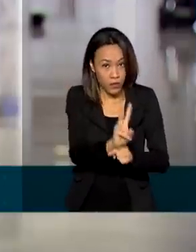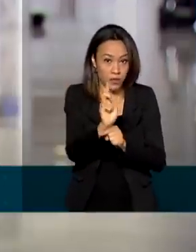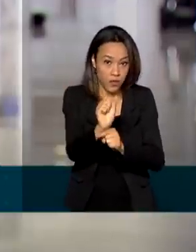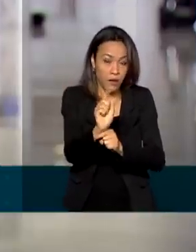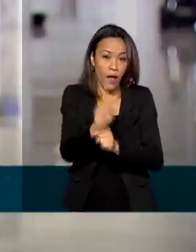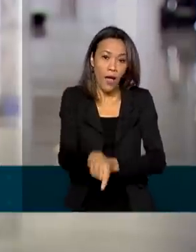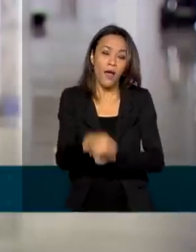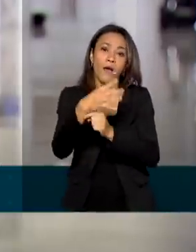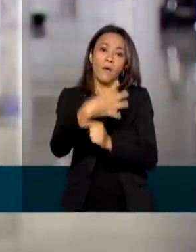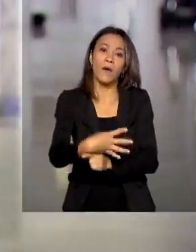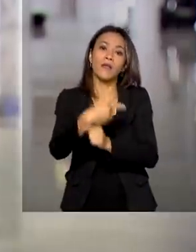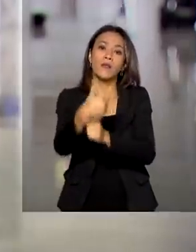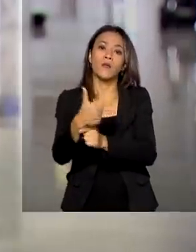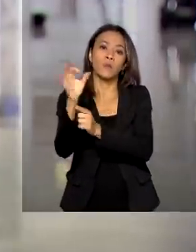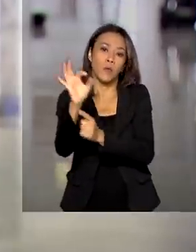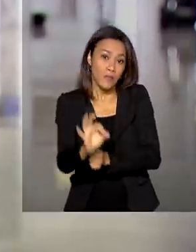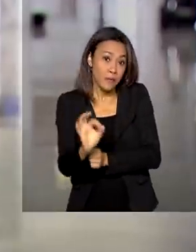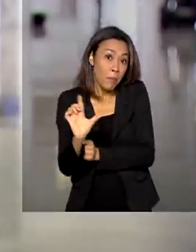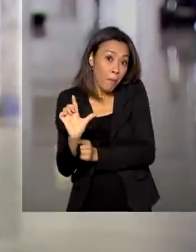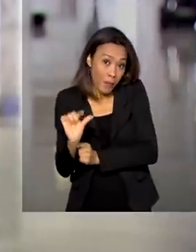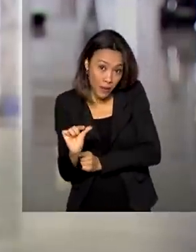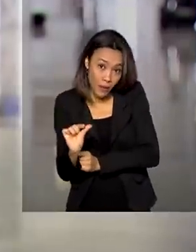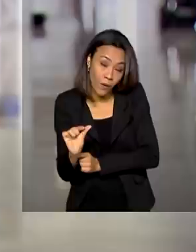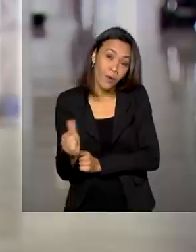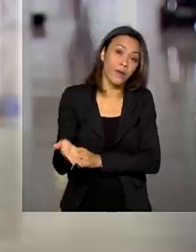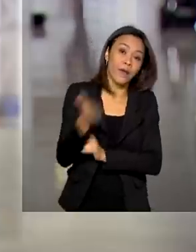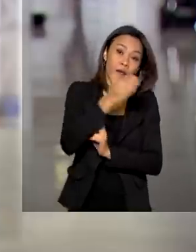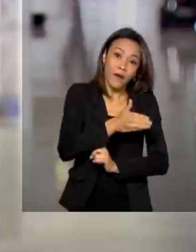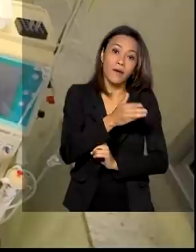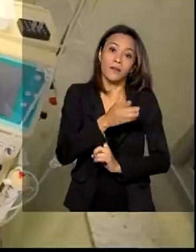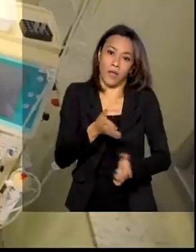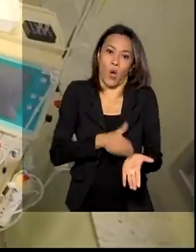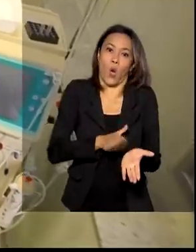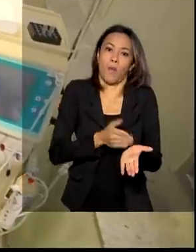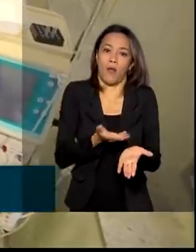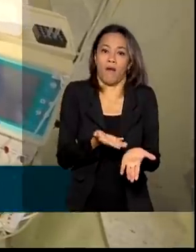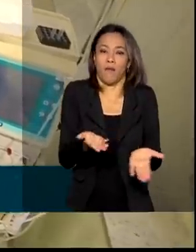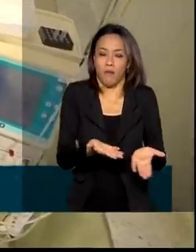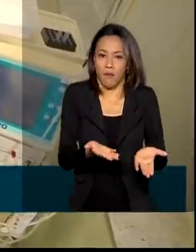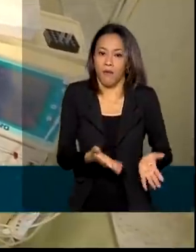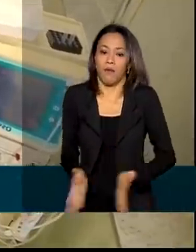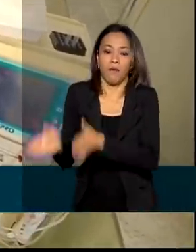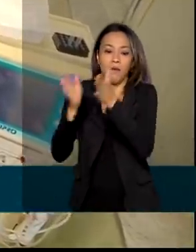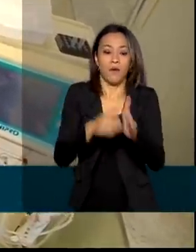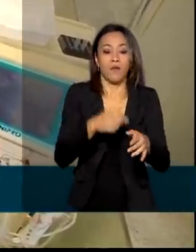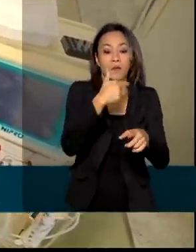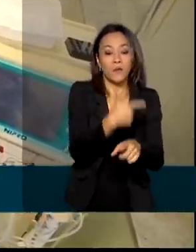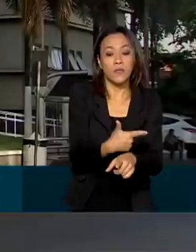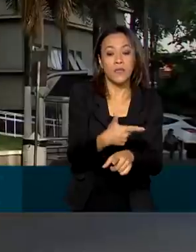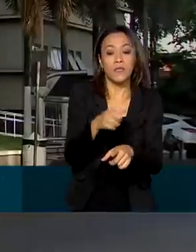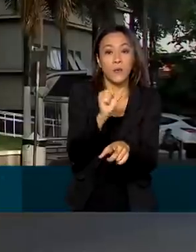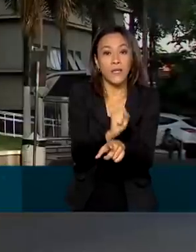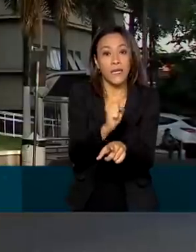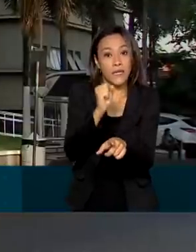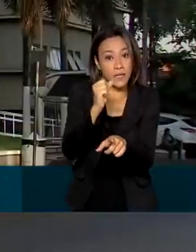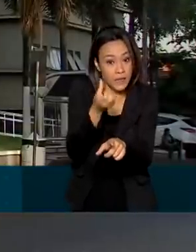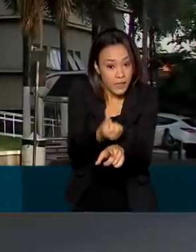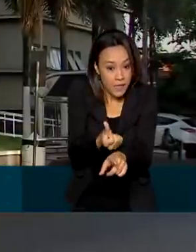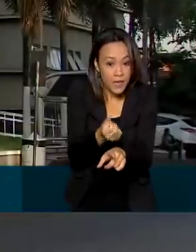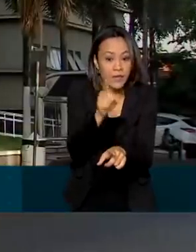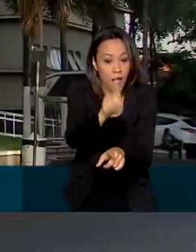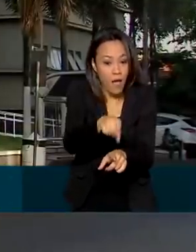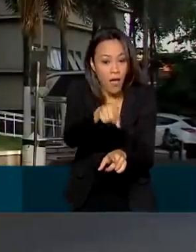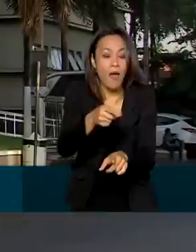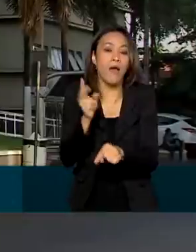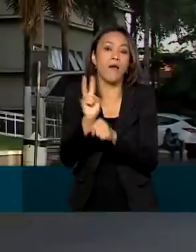é 42% menor que a cobrada atualmente. 286 entidades são atendidas